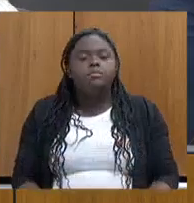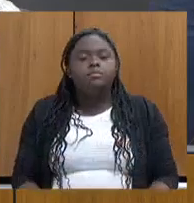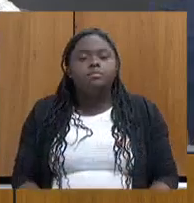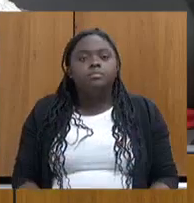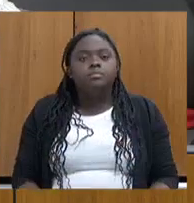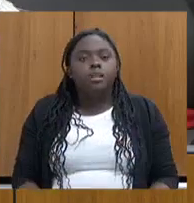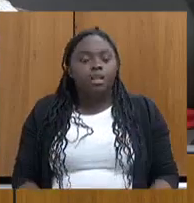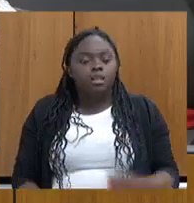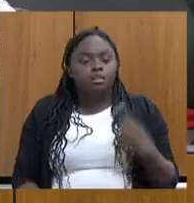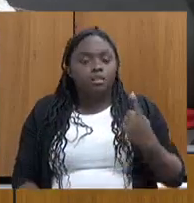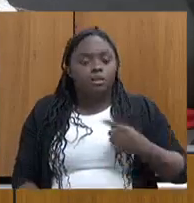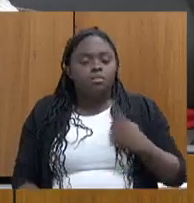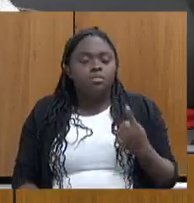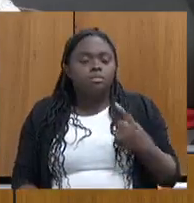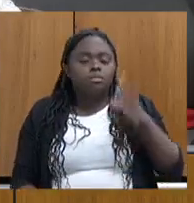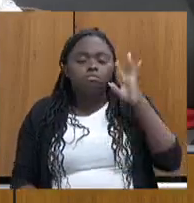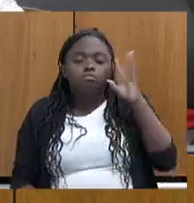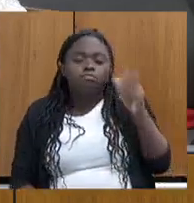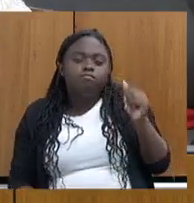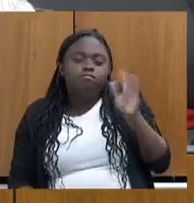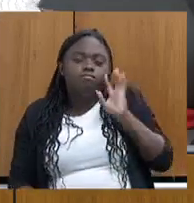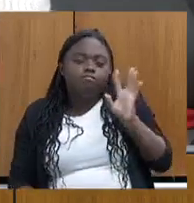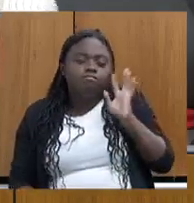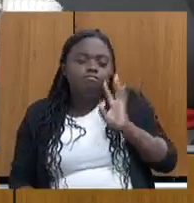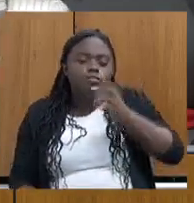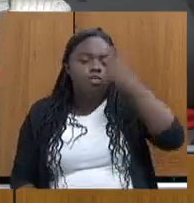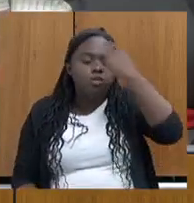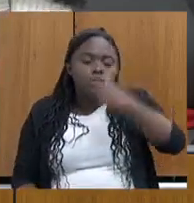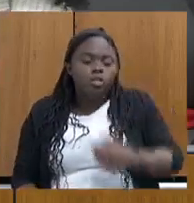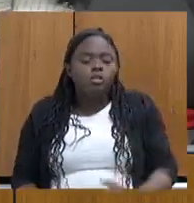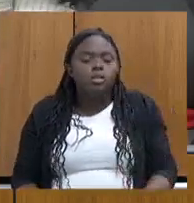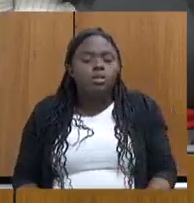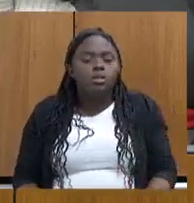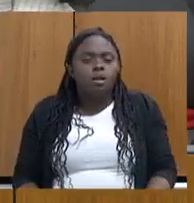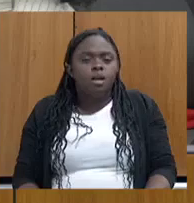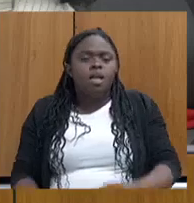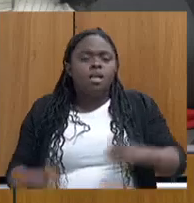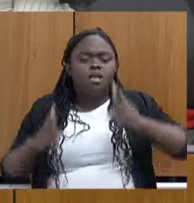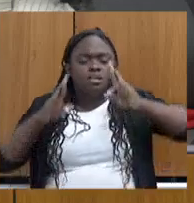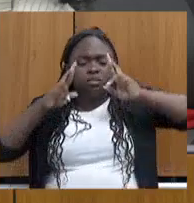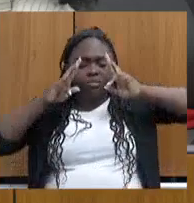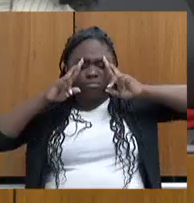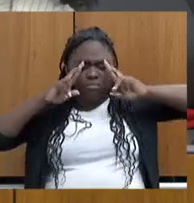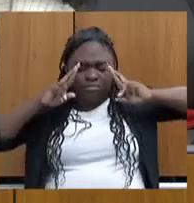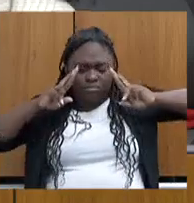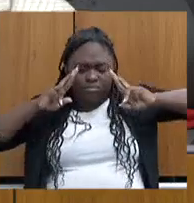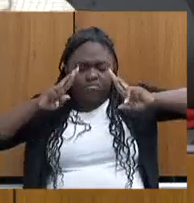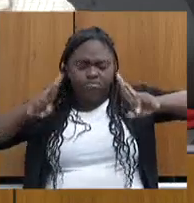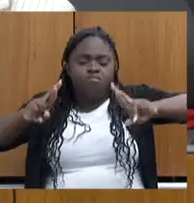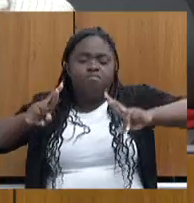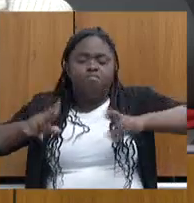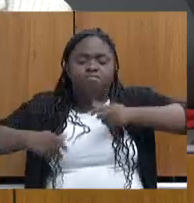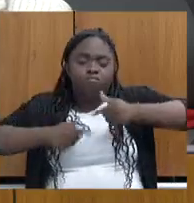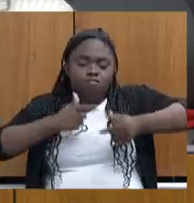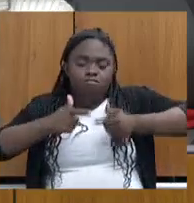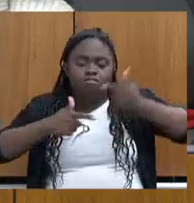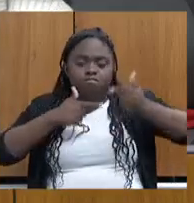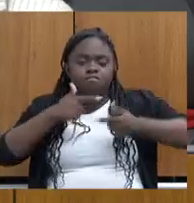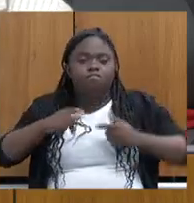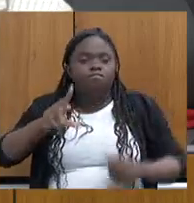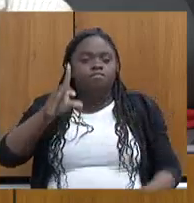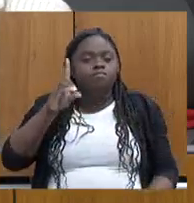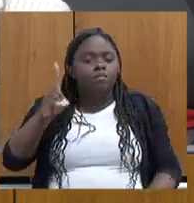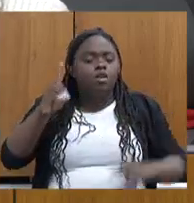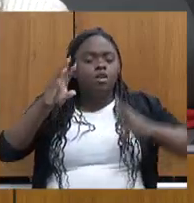levando a esportiva e eu estou sendo... Eu respeito muito o trabalho das mulheres, respeito o trabalho dos